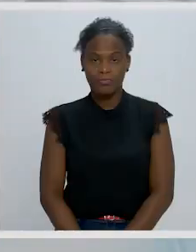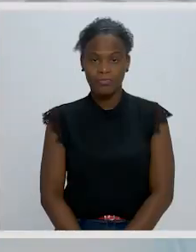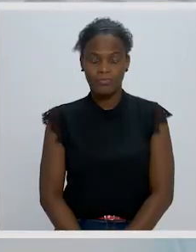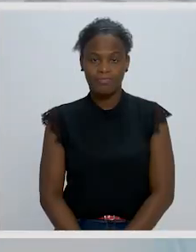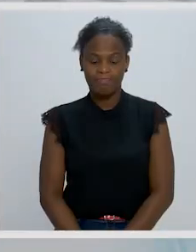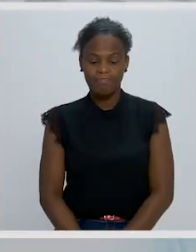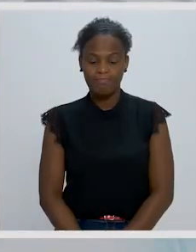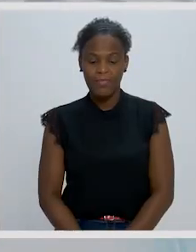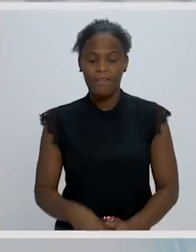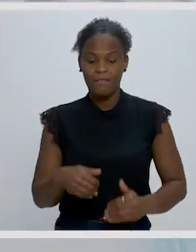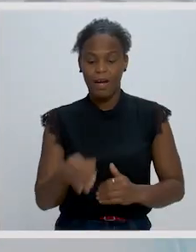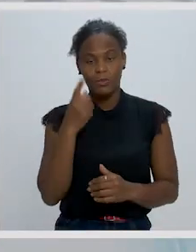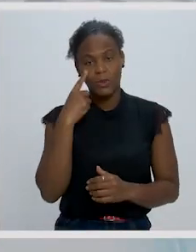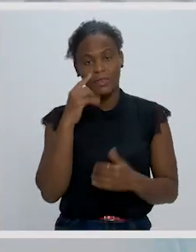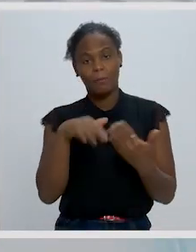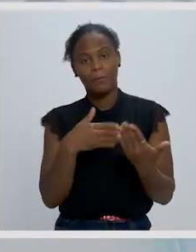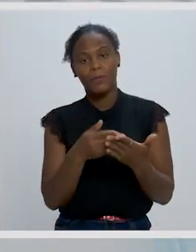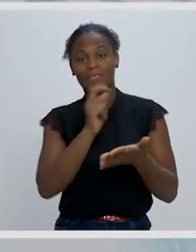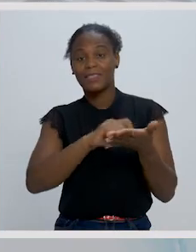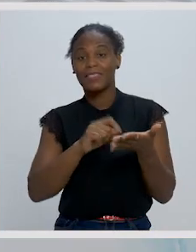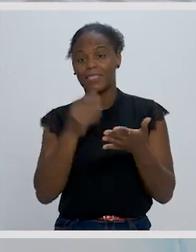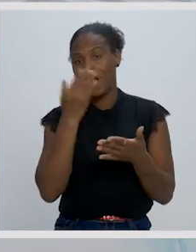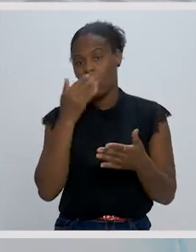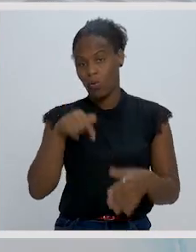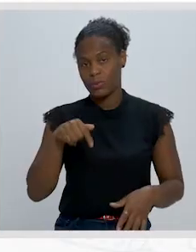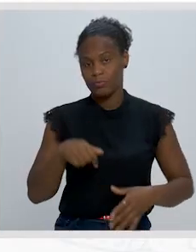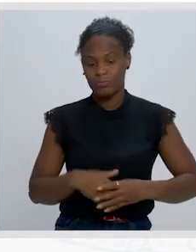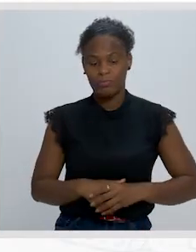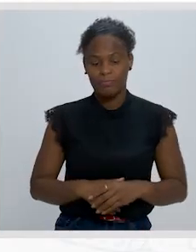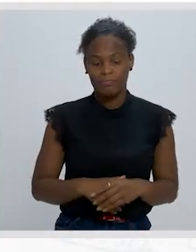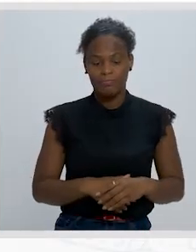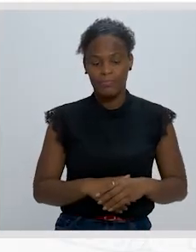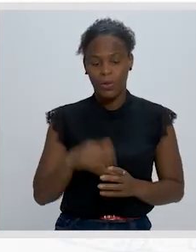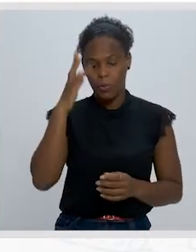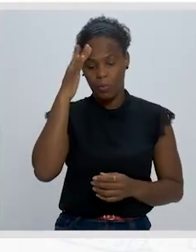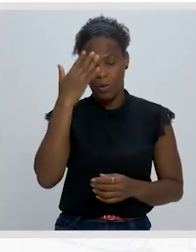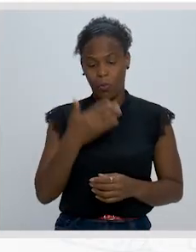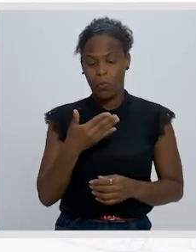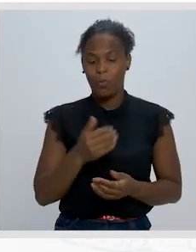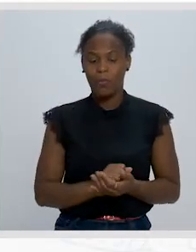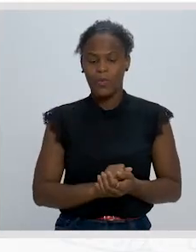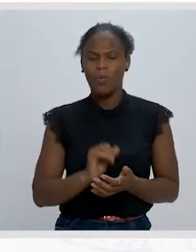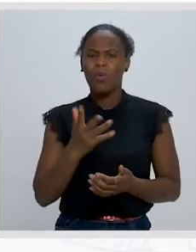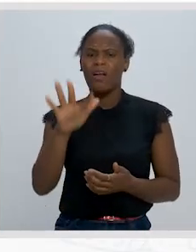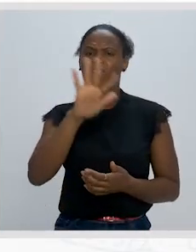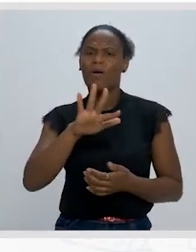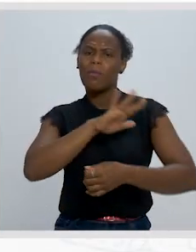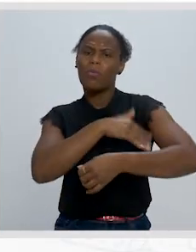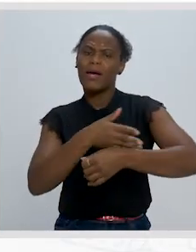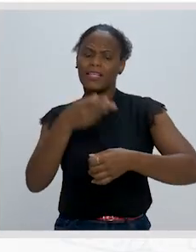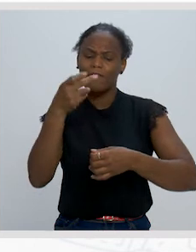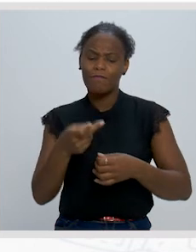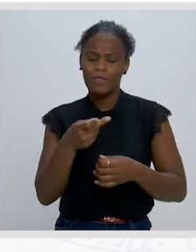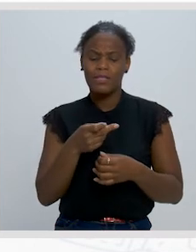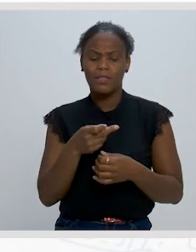vamos conhecer a proposta do exercício da aula de hoje no número 1 que forma poética fixa